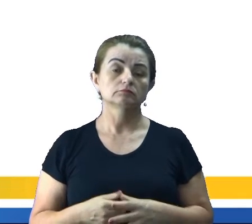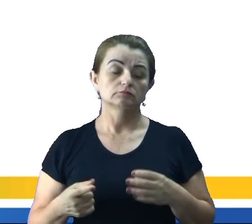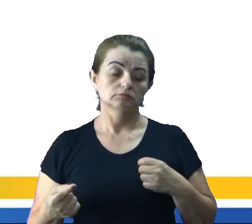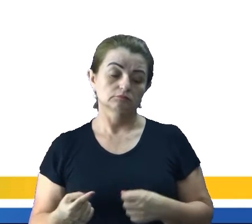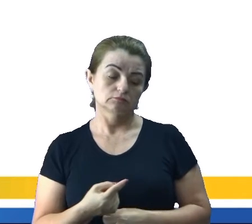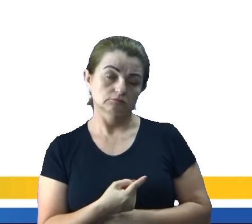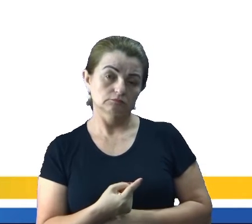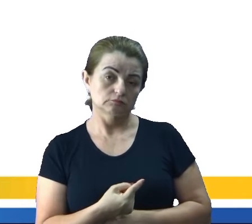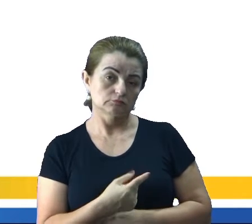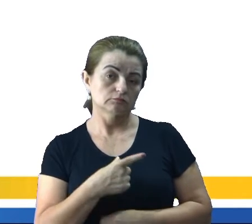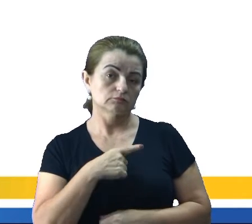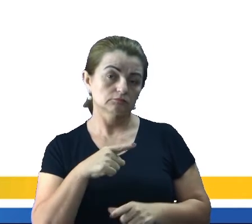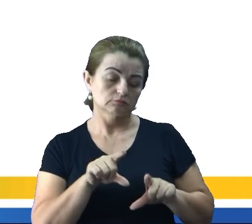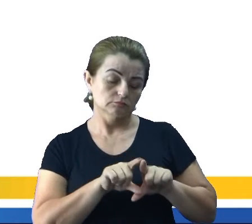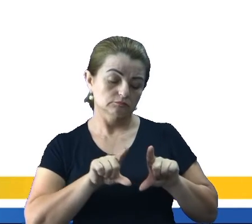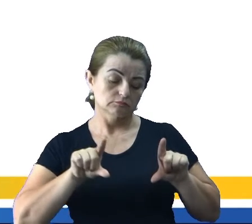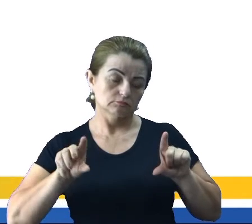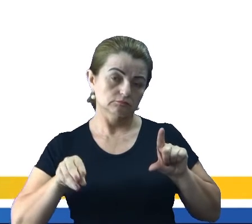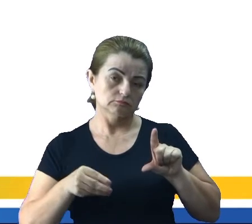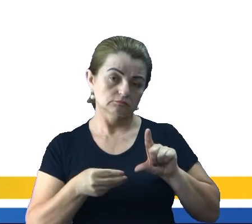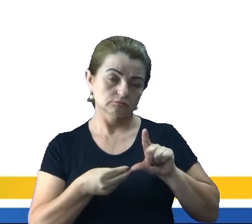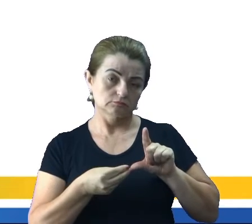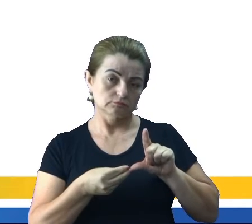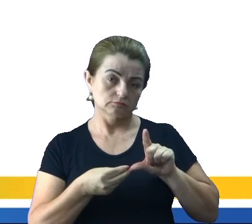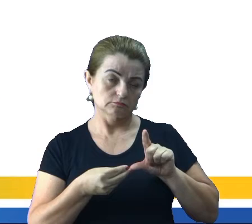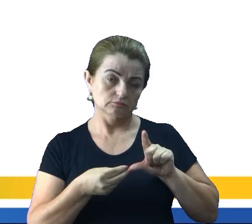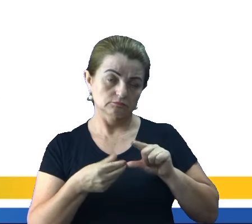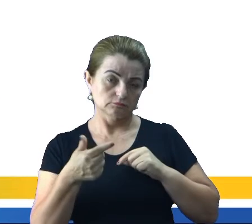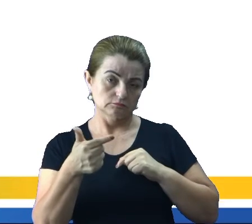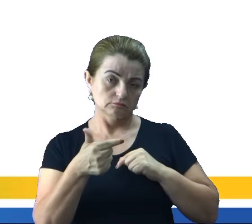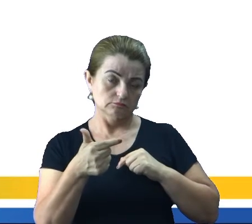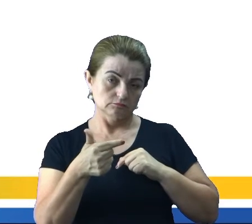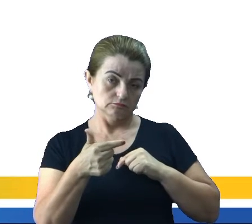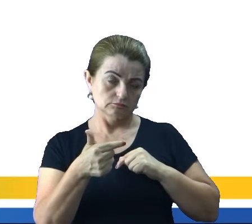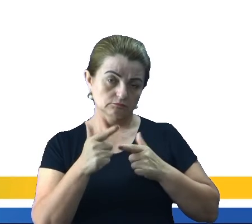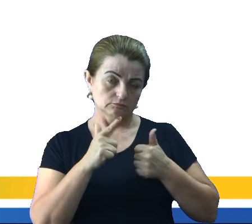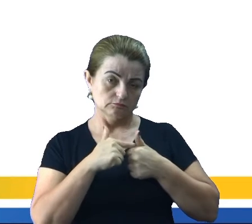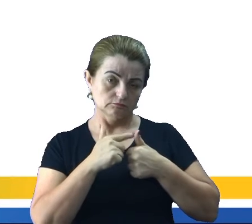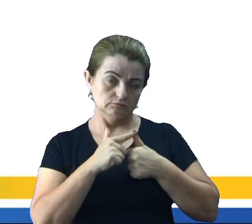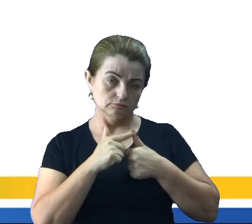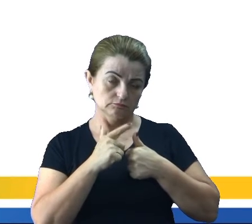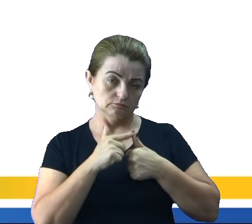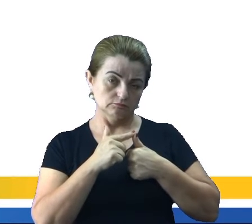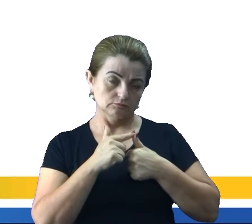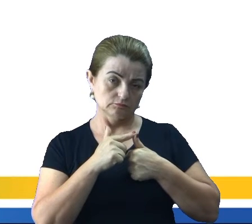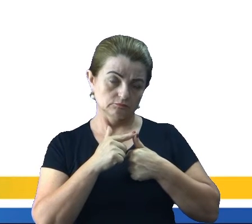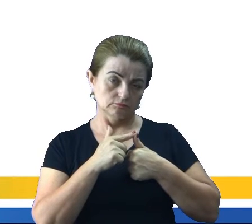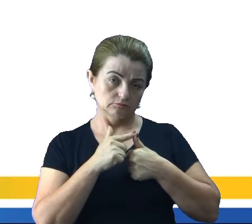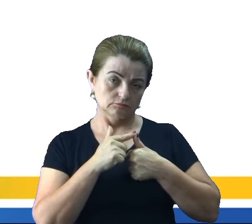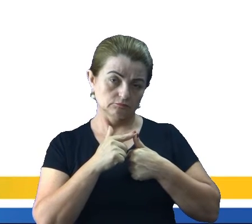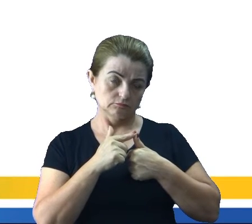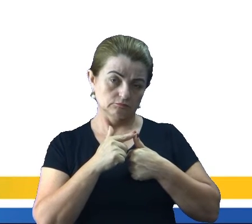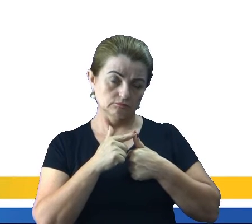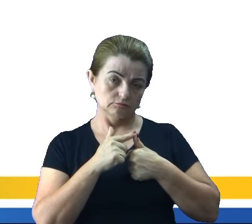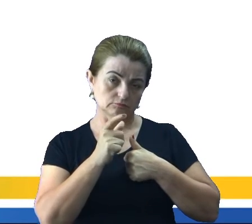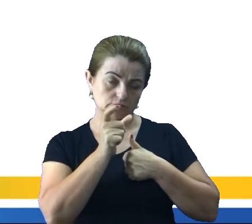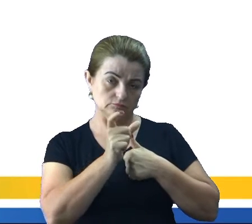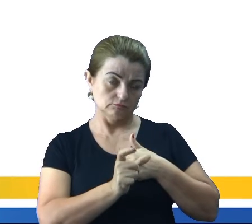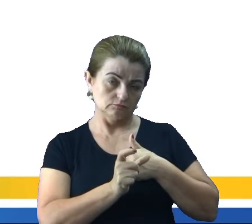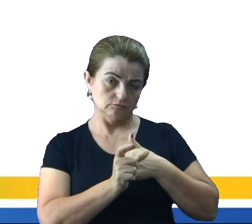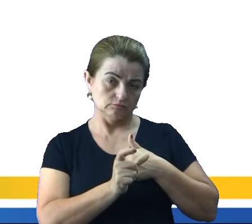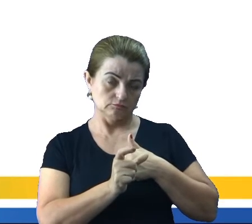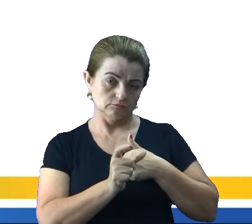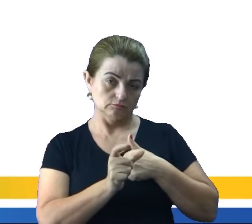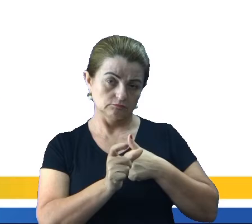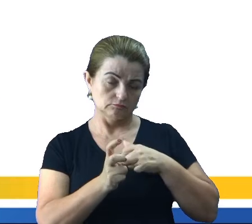Nós temos essa formação Ok Na segunda formação Na primeira formação Nós temos o Will O sujeito